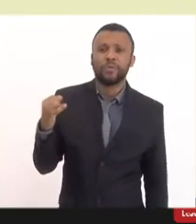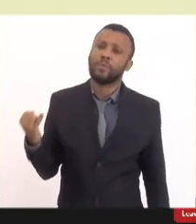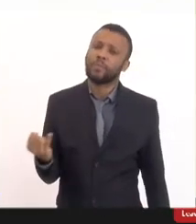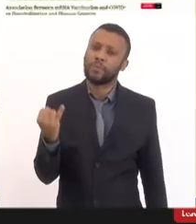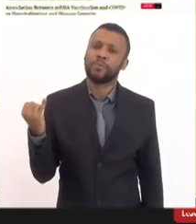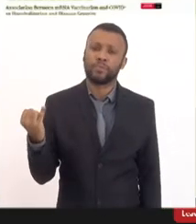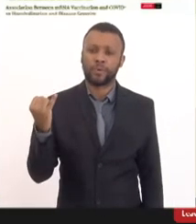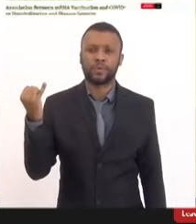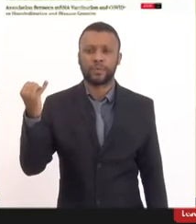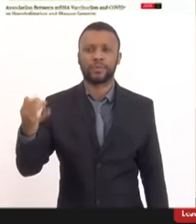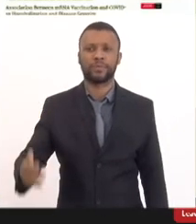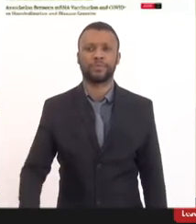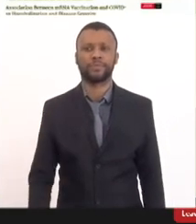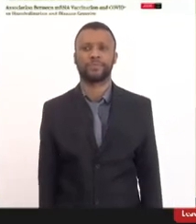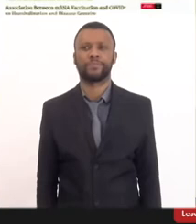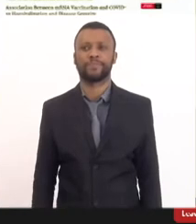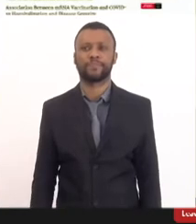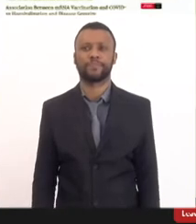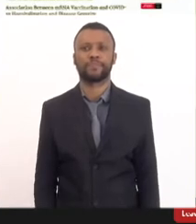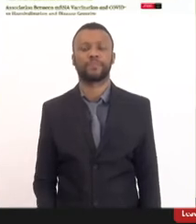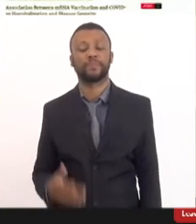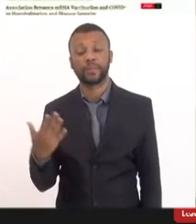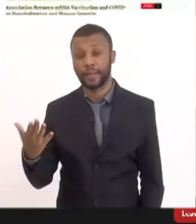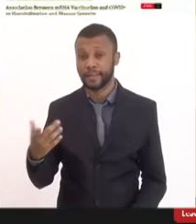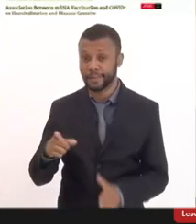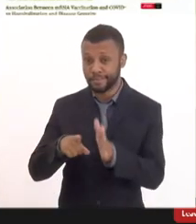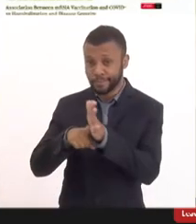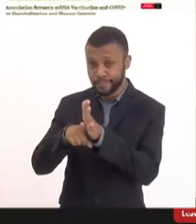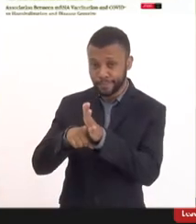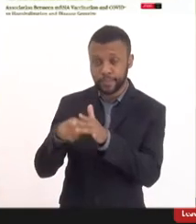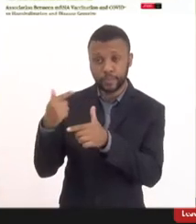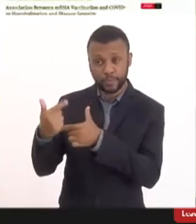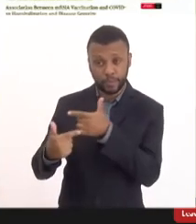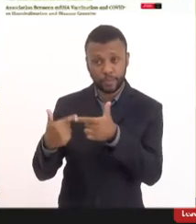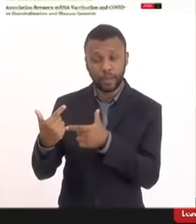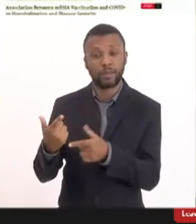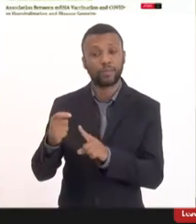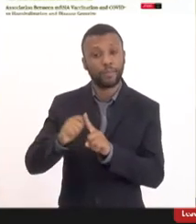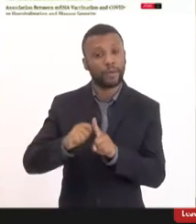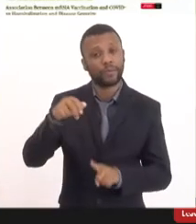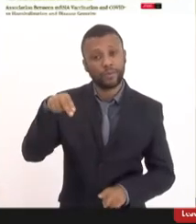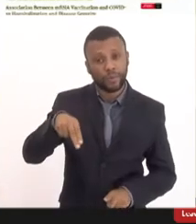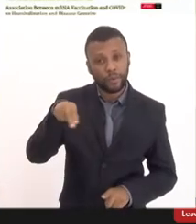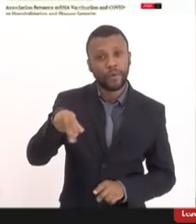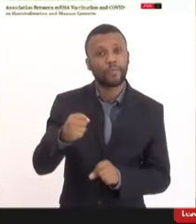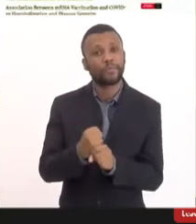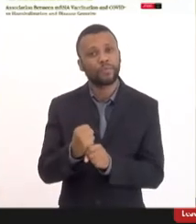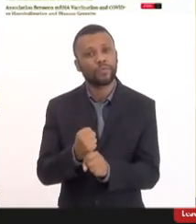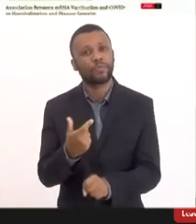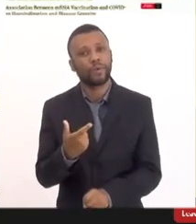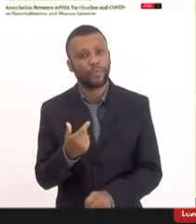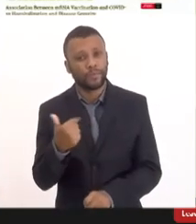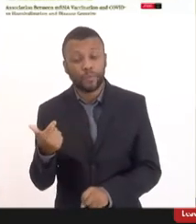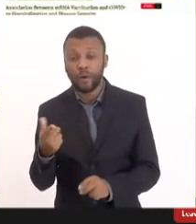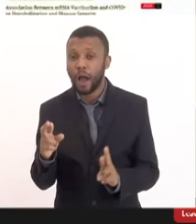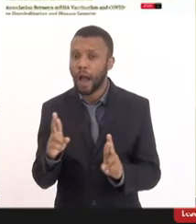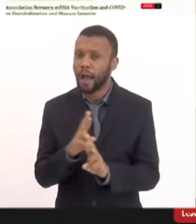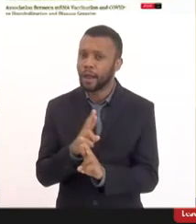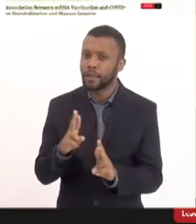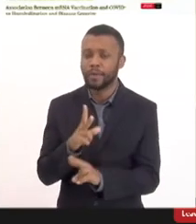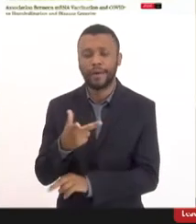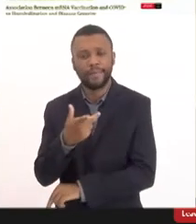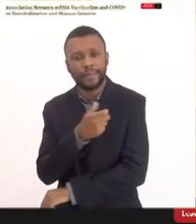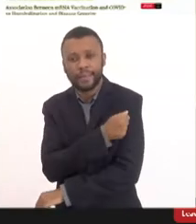tá esse trabalho aqui do JAMA de novembro de 2021 mostra que a relação entre a vacina mRNA